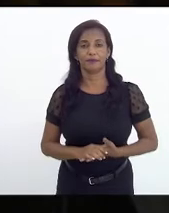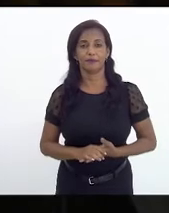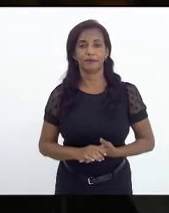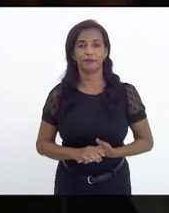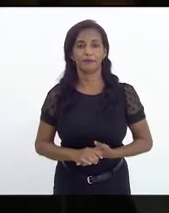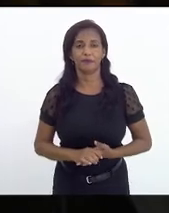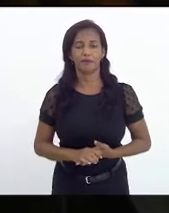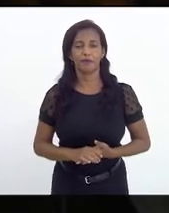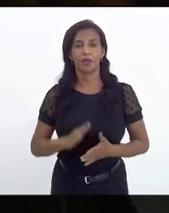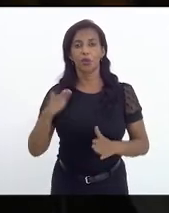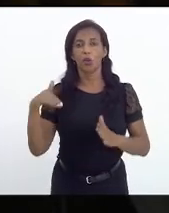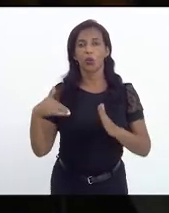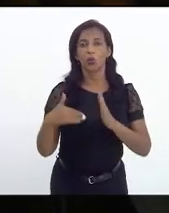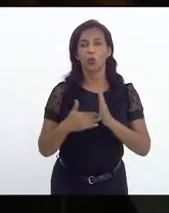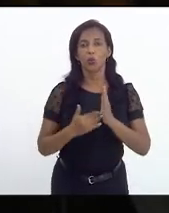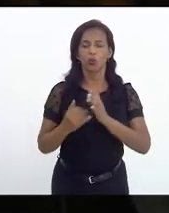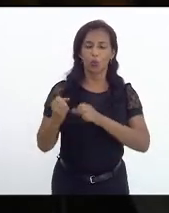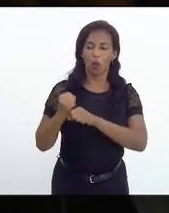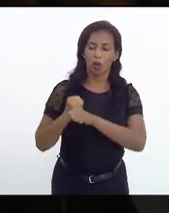No último ano,